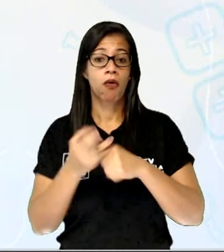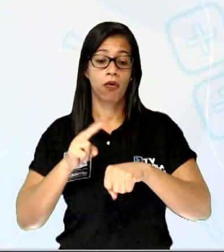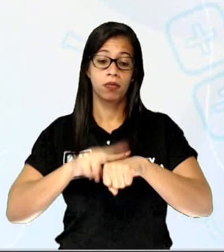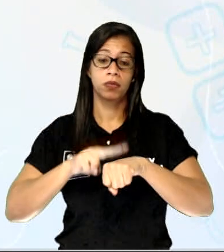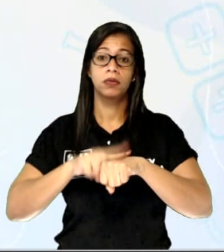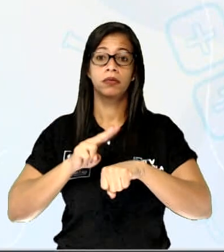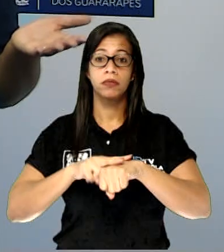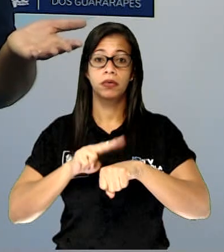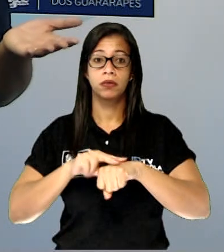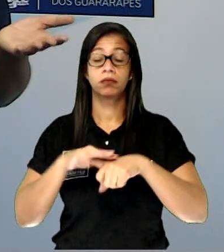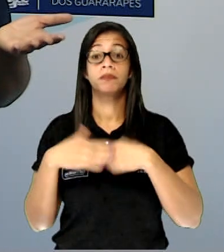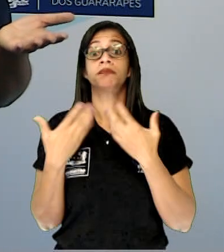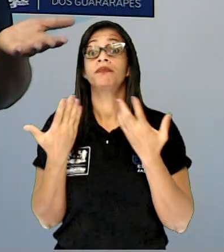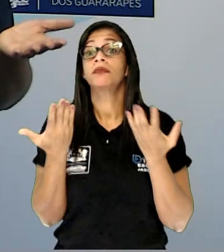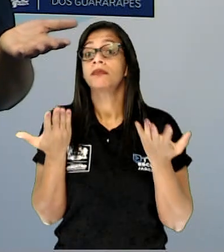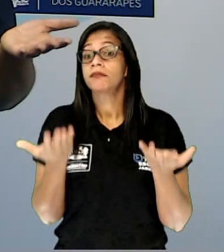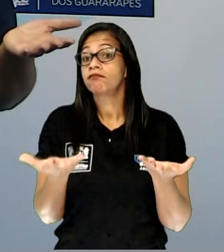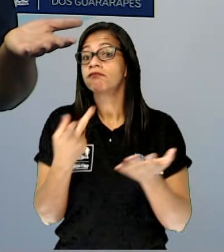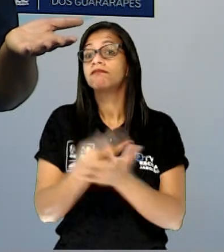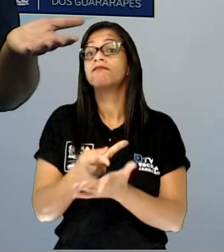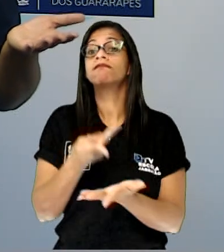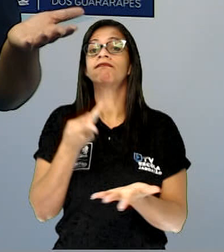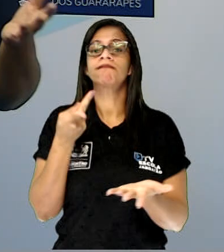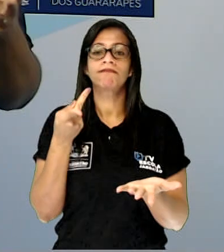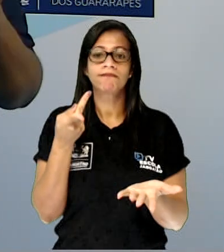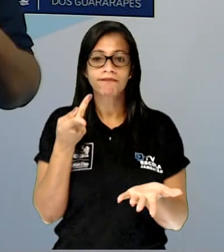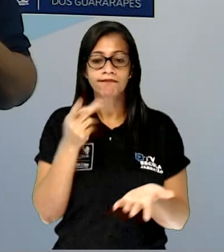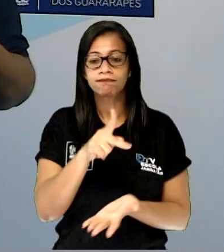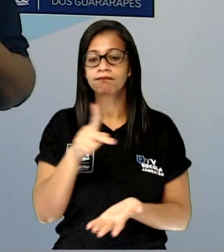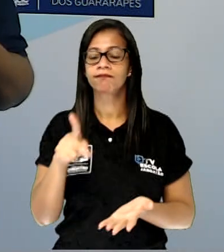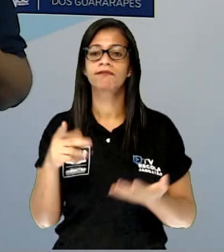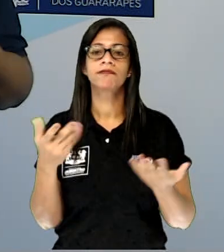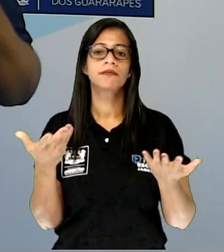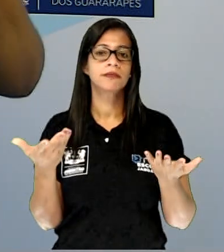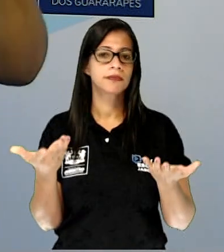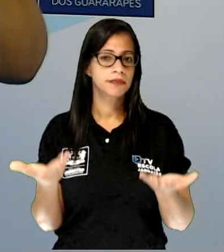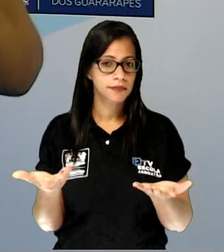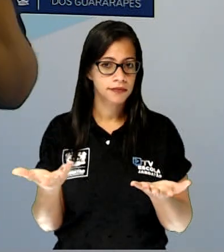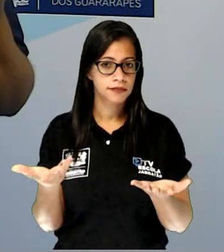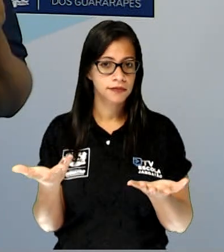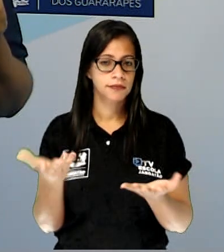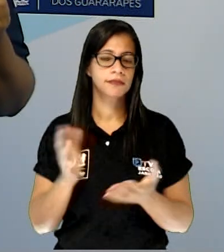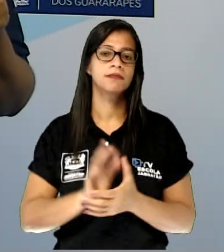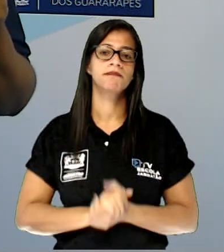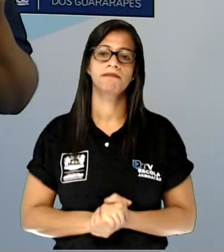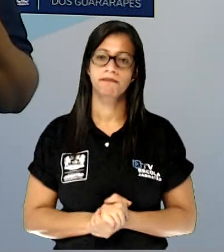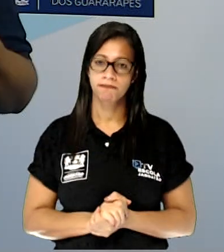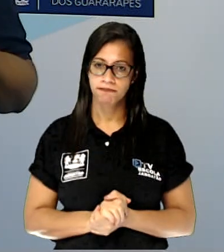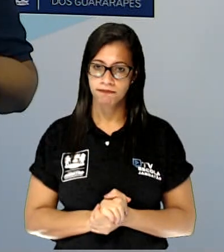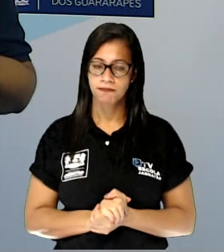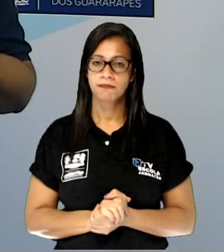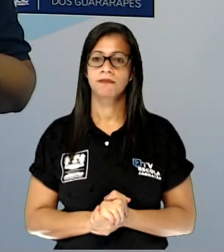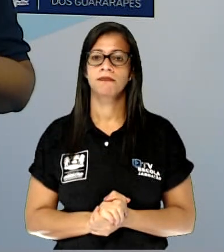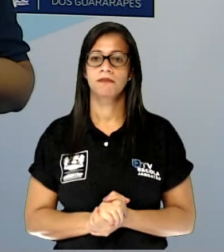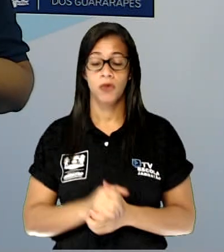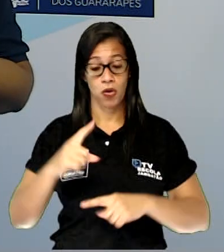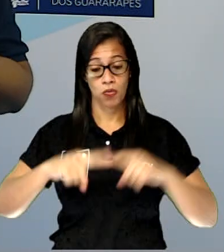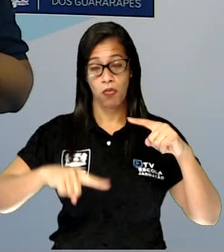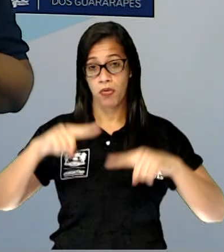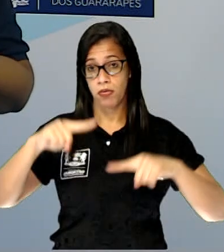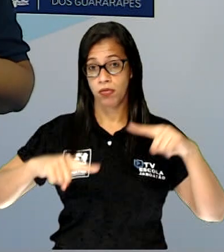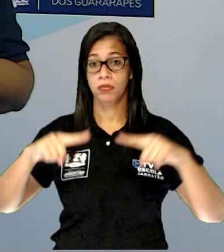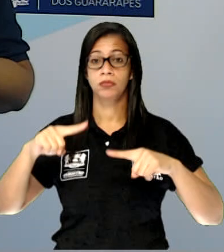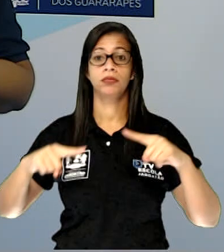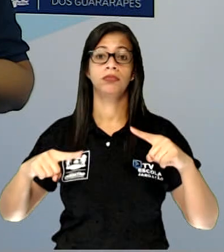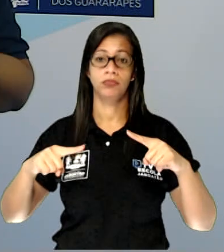aí, o que pode acontecer, professora Cristiane? O que pode acontecer? Porque esses são objetos que devem ser utilizados